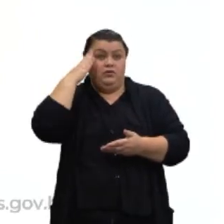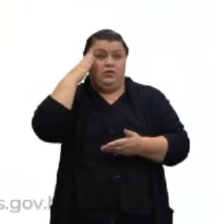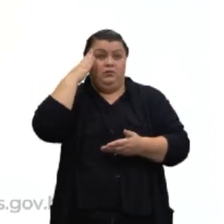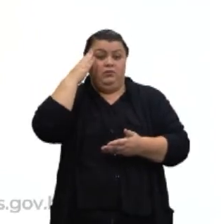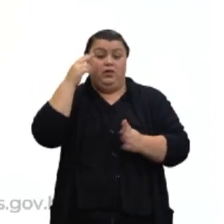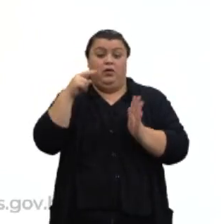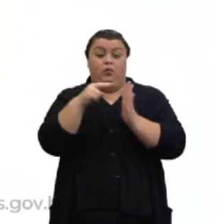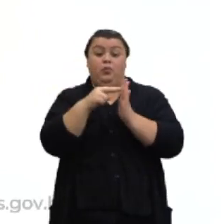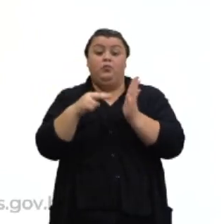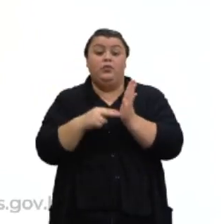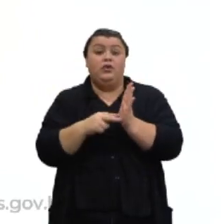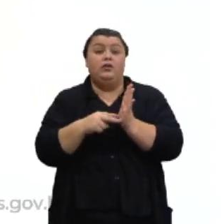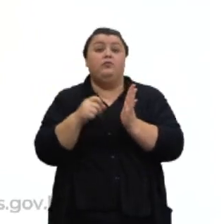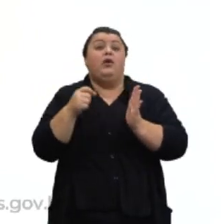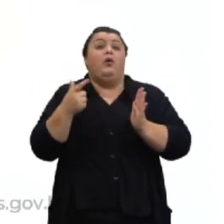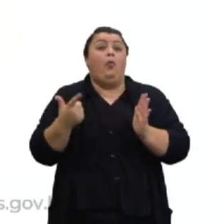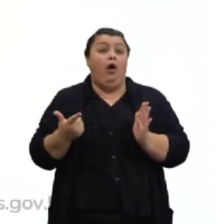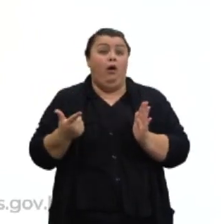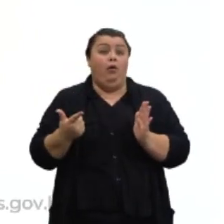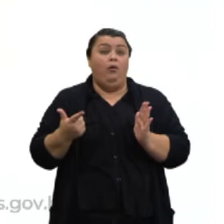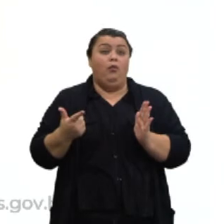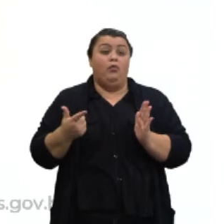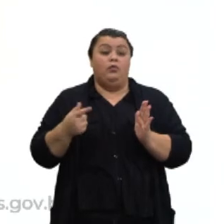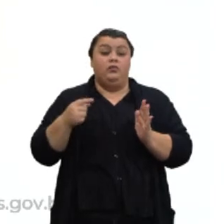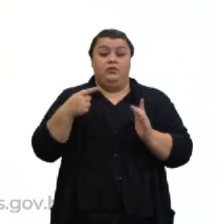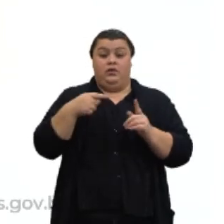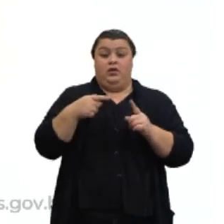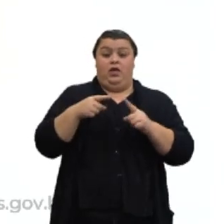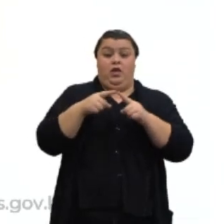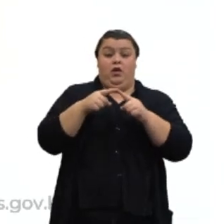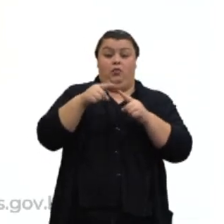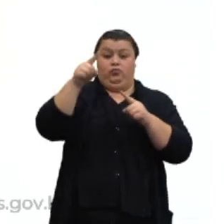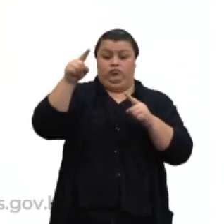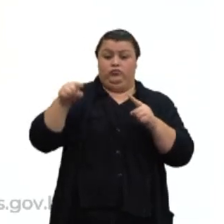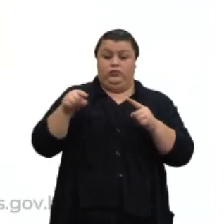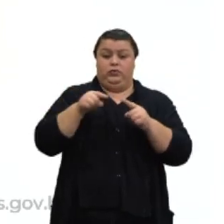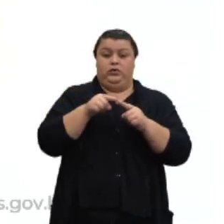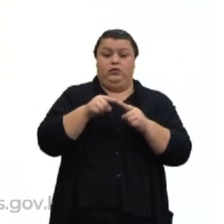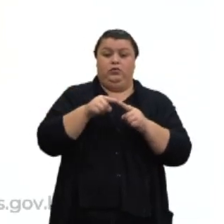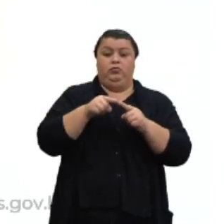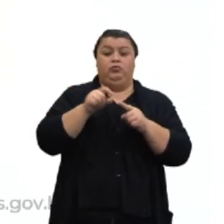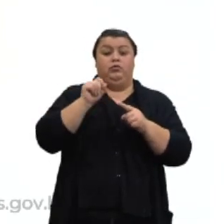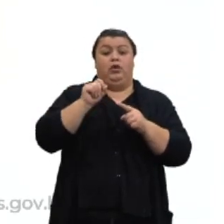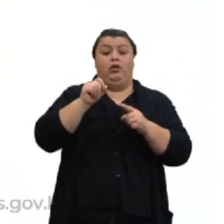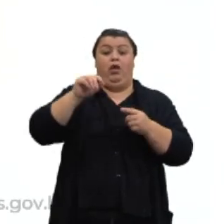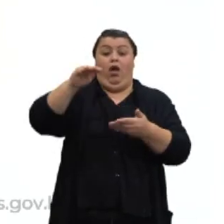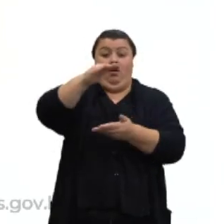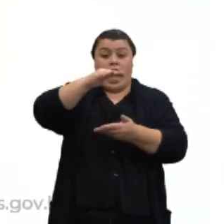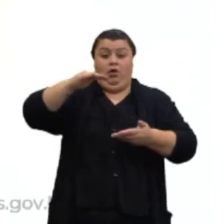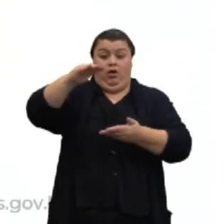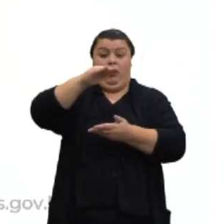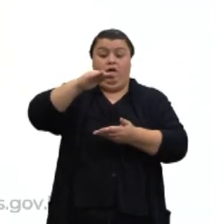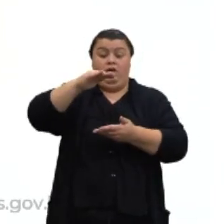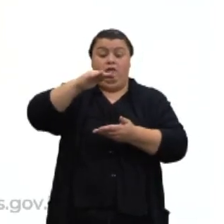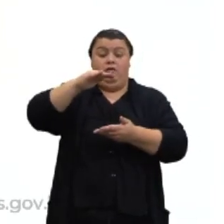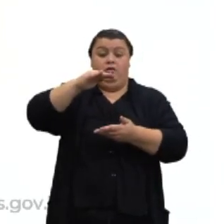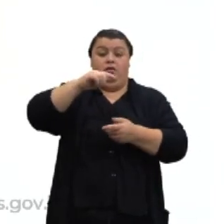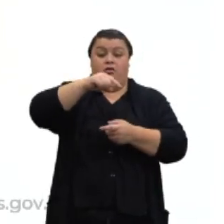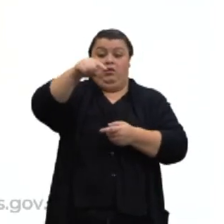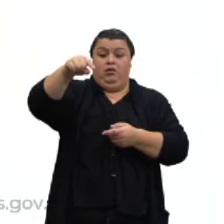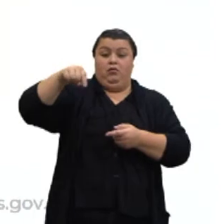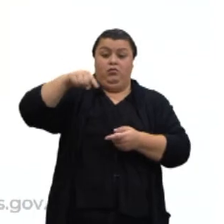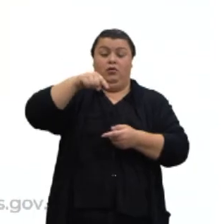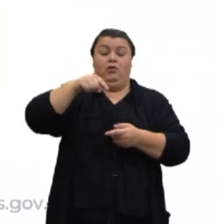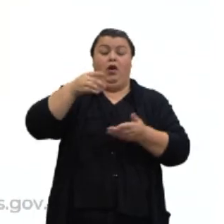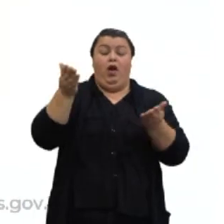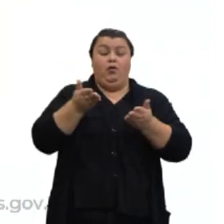o prisma. se o prisma é um triângulo, a área da base é a área do triângulo. Se o prisma é um